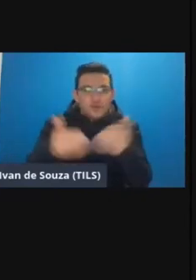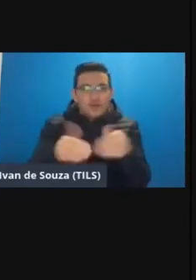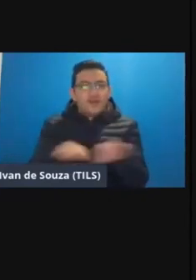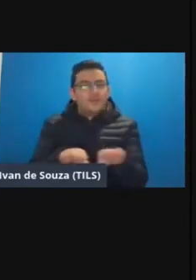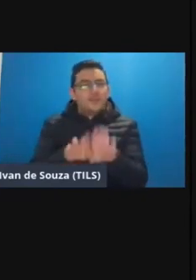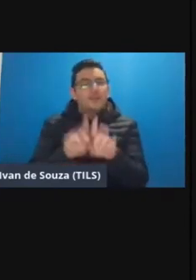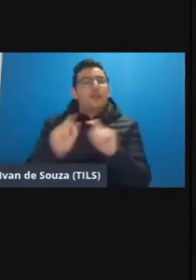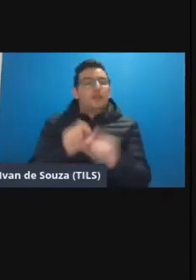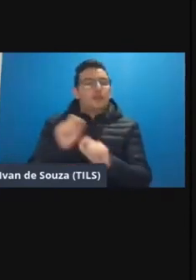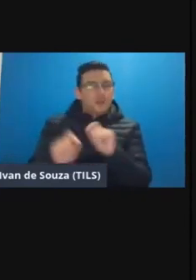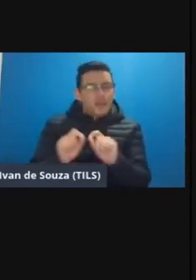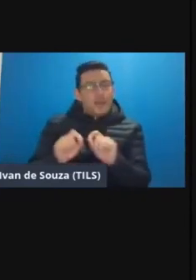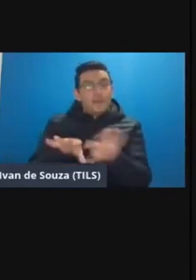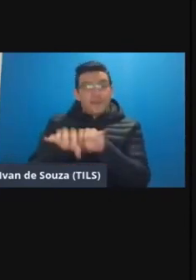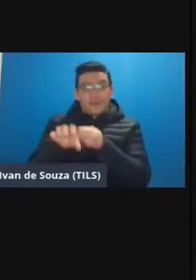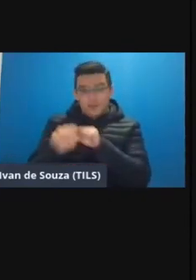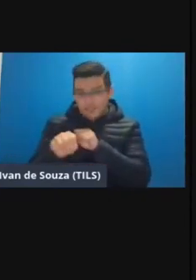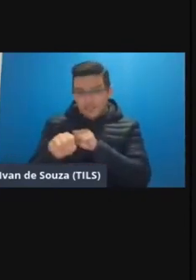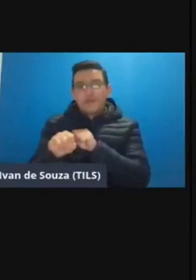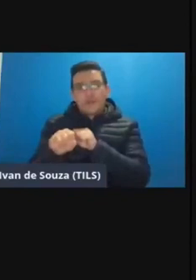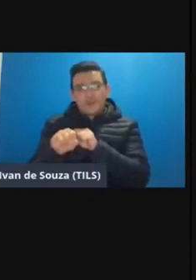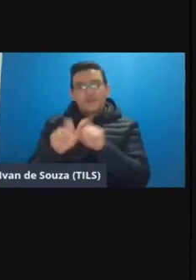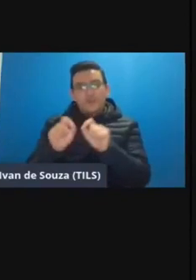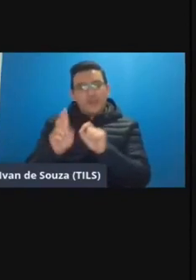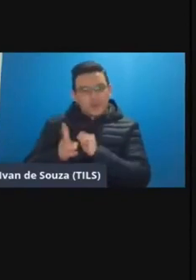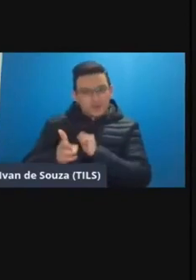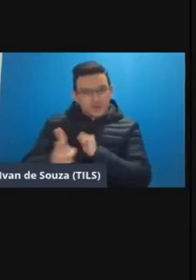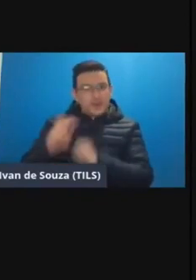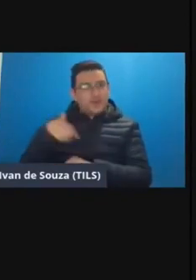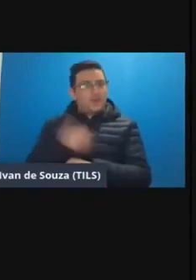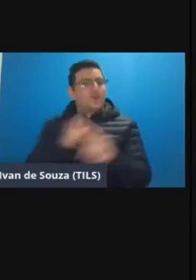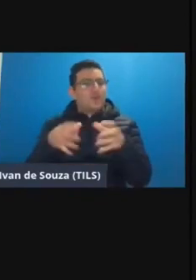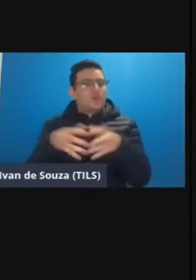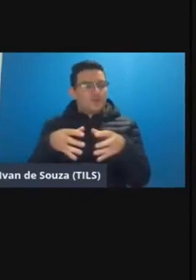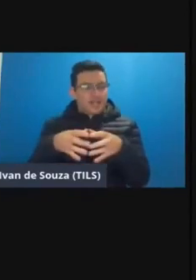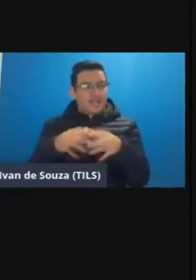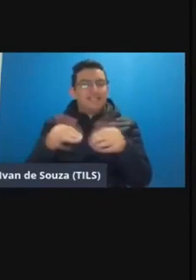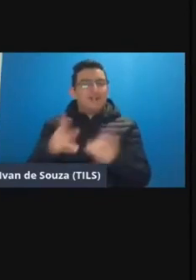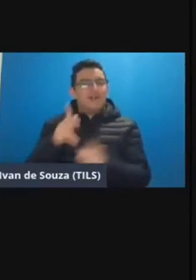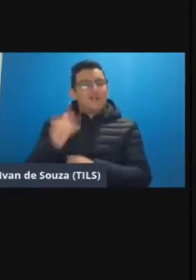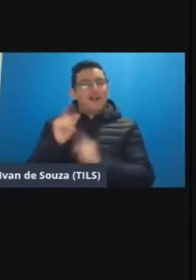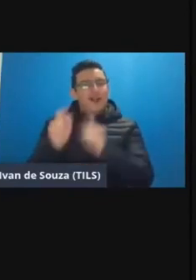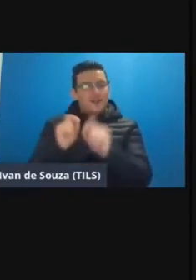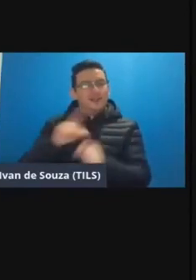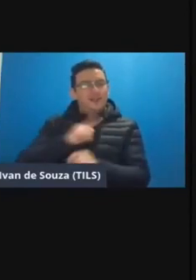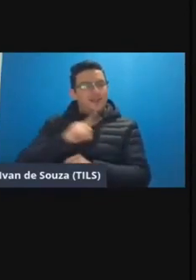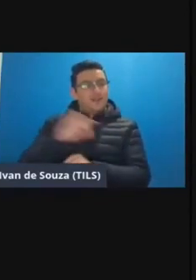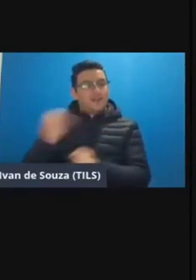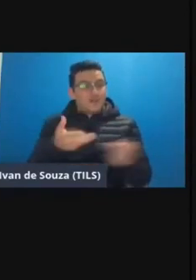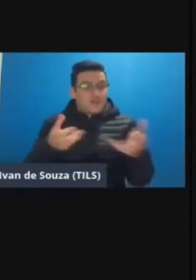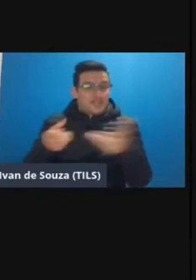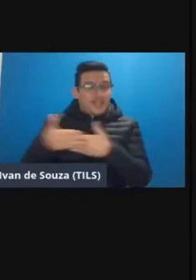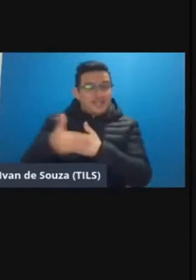para essa formação continuada da nossa comunidade então vai ser temos aí novidades